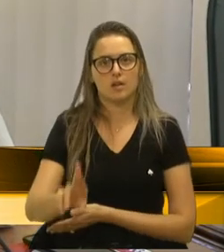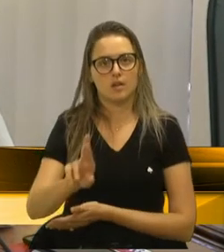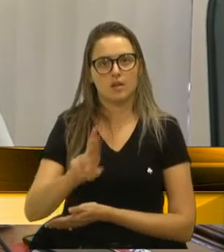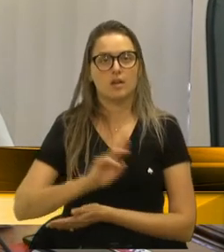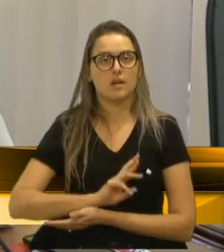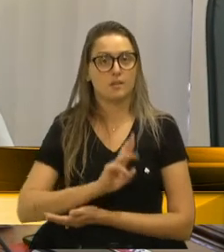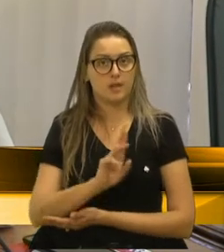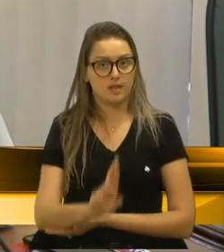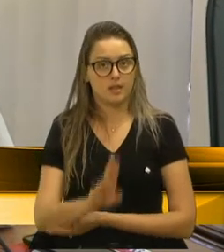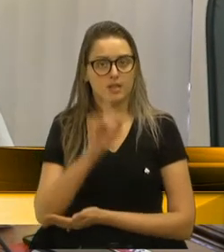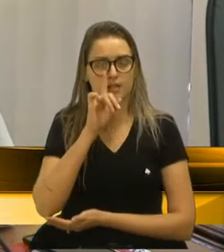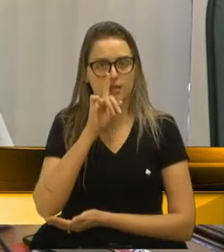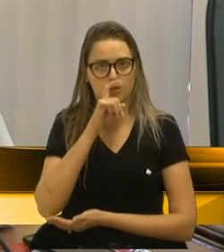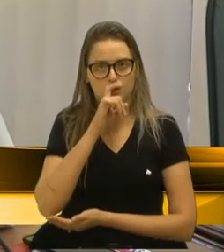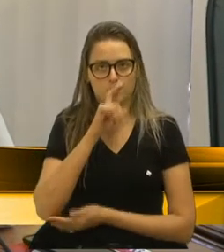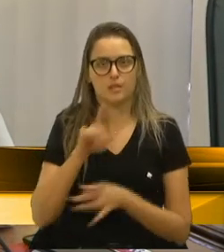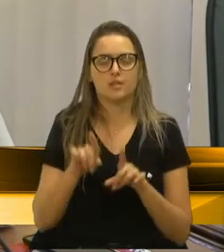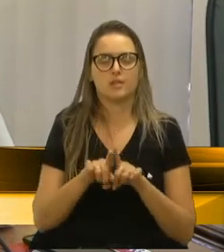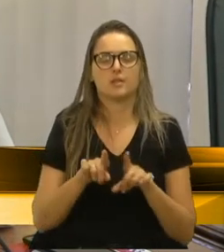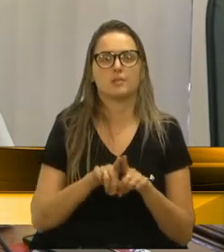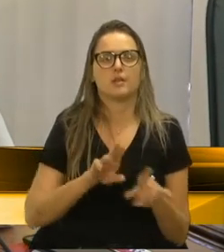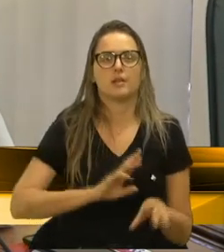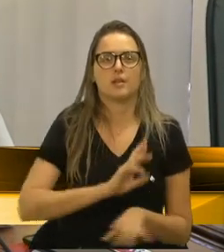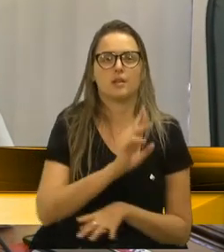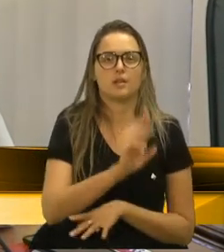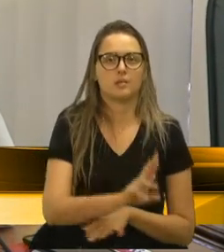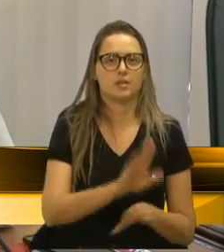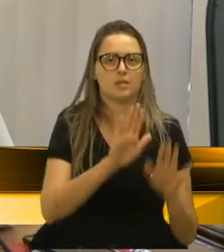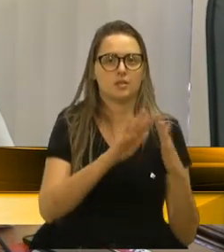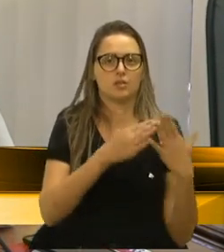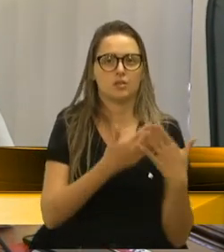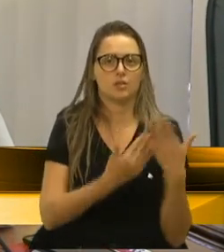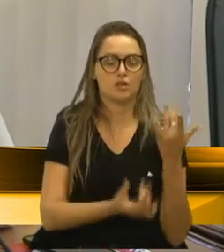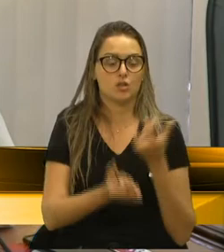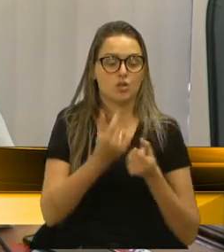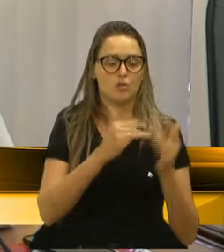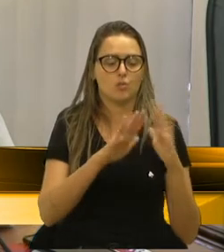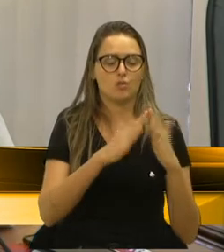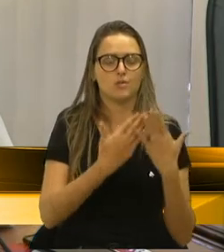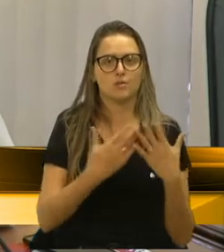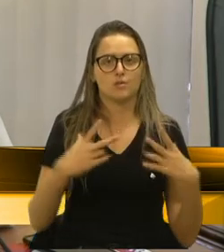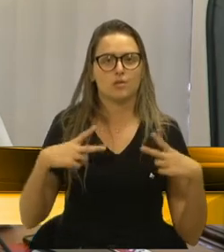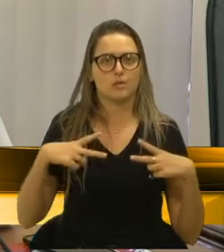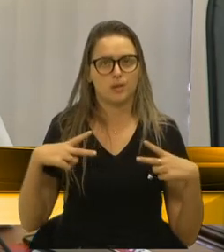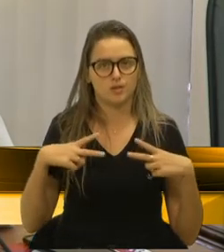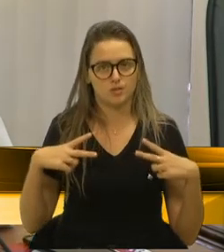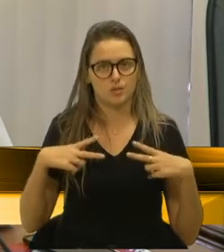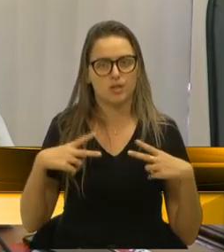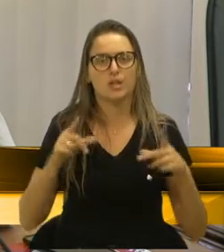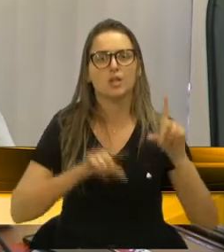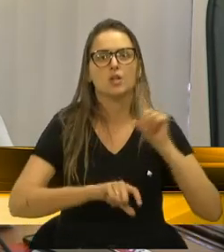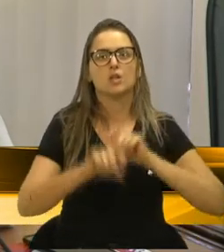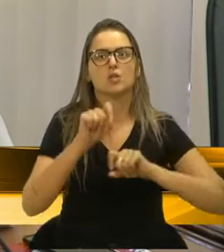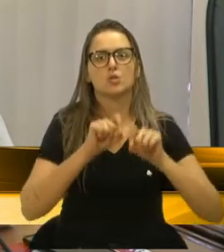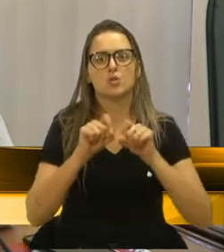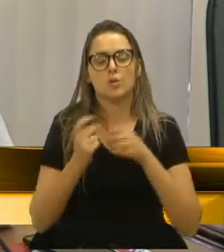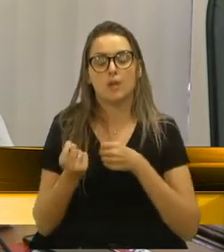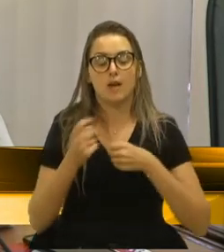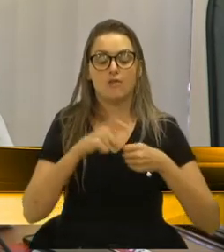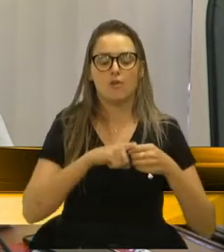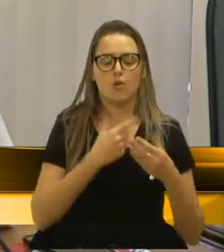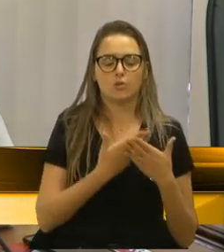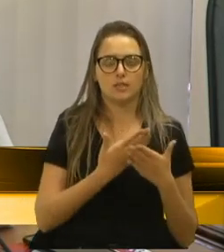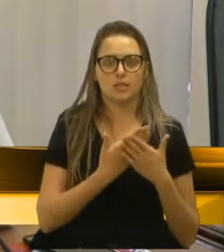pais e também representantes de algumas escolas particulares, foi especificamente sobre a questão das escolas